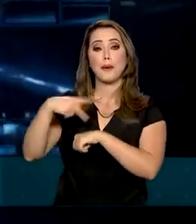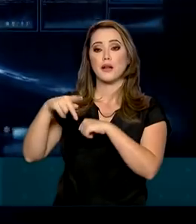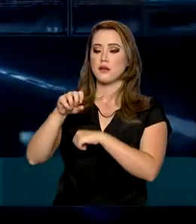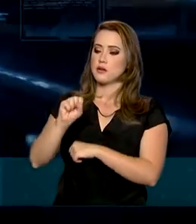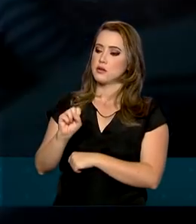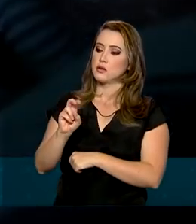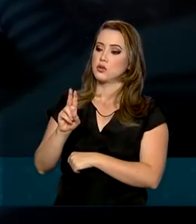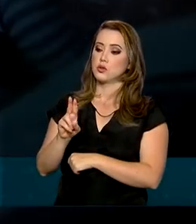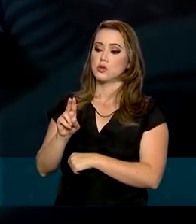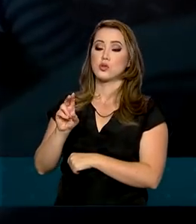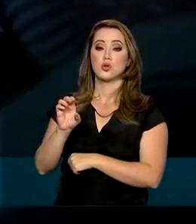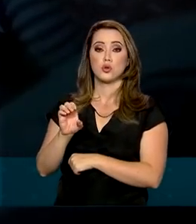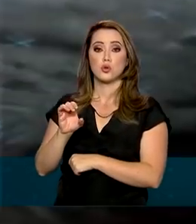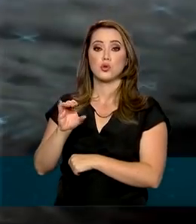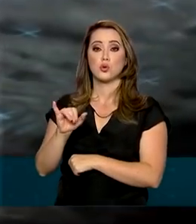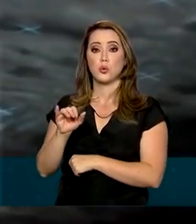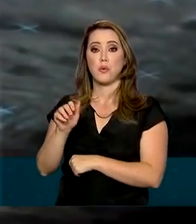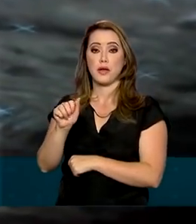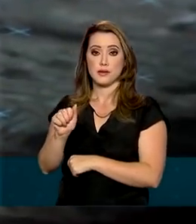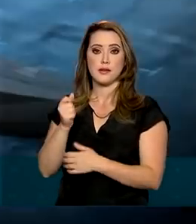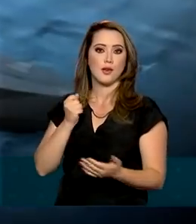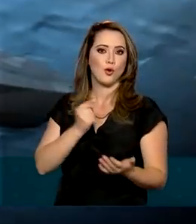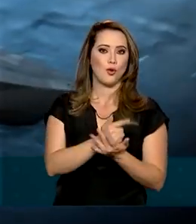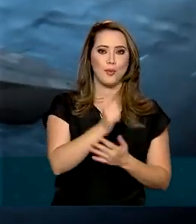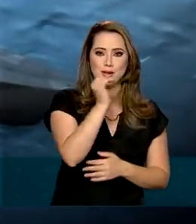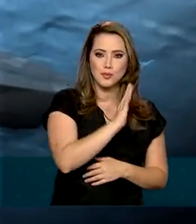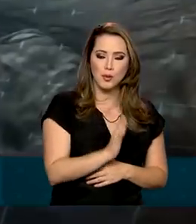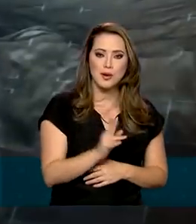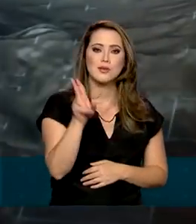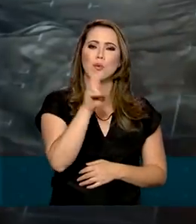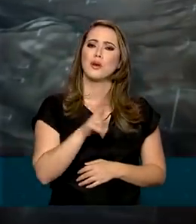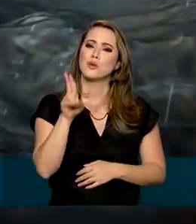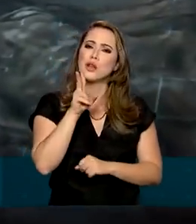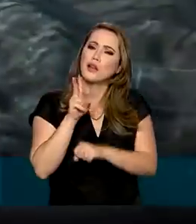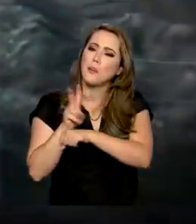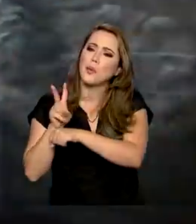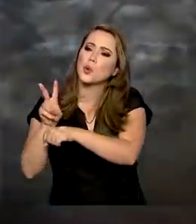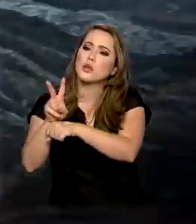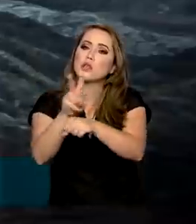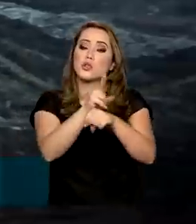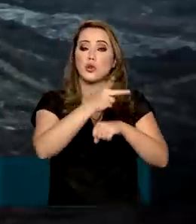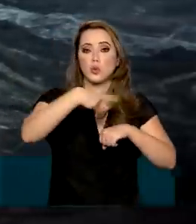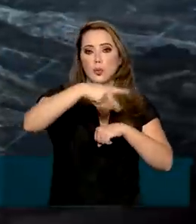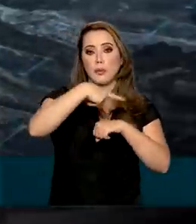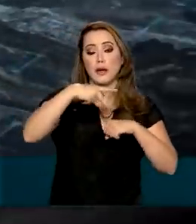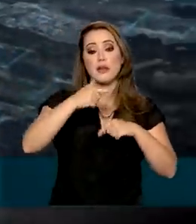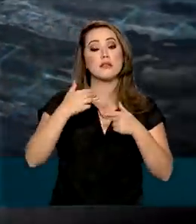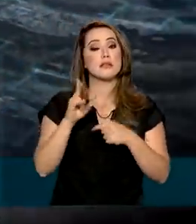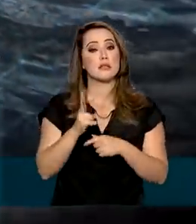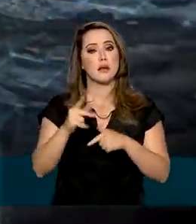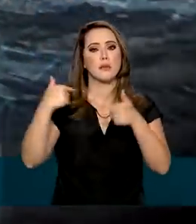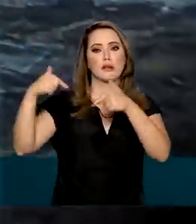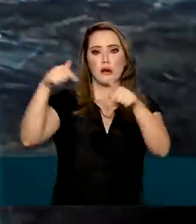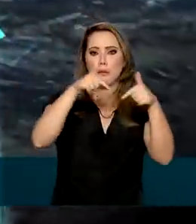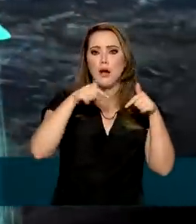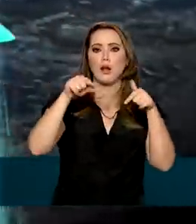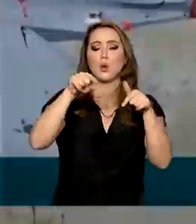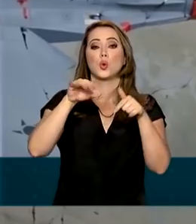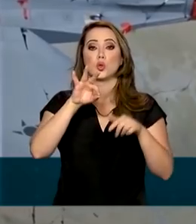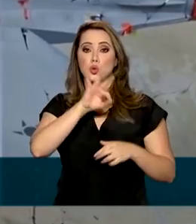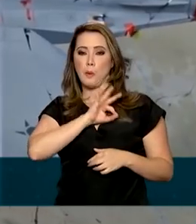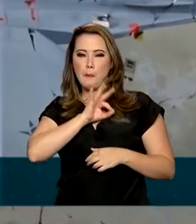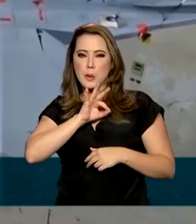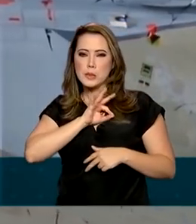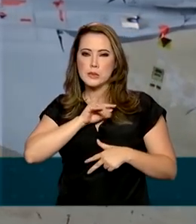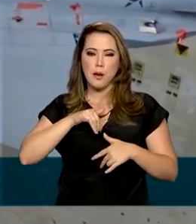comprados pelo governo brasileiro para serem usados na proteção do país em missões de policiamento aéreo.